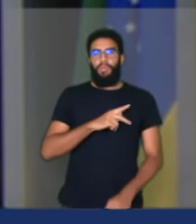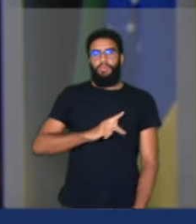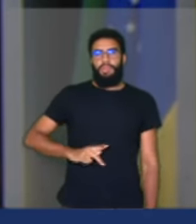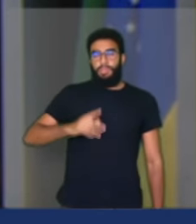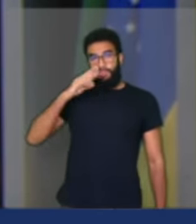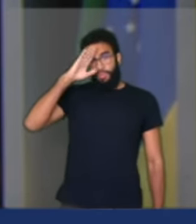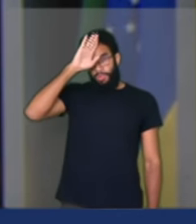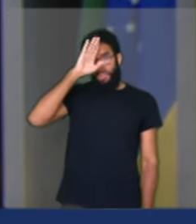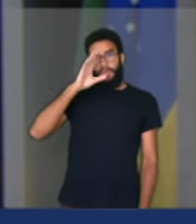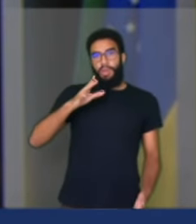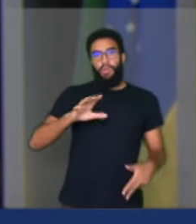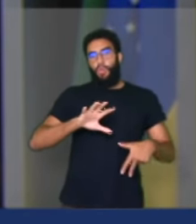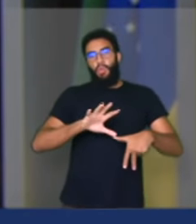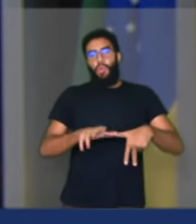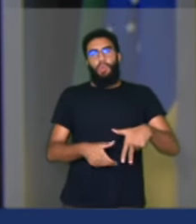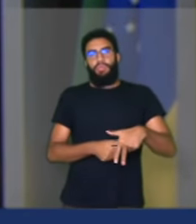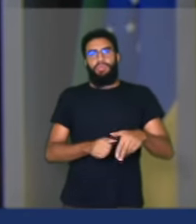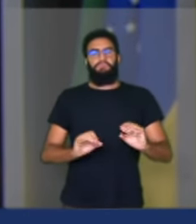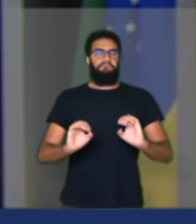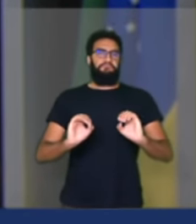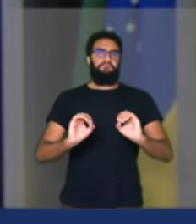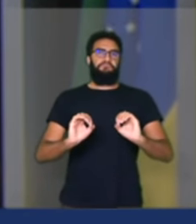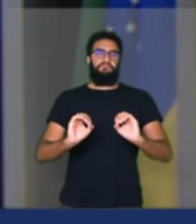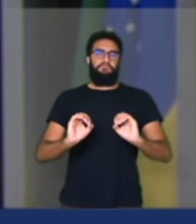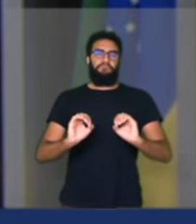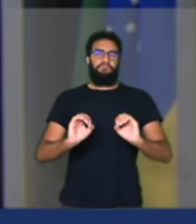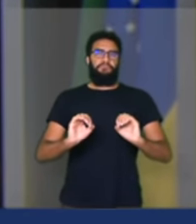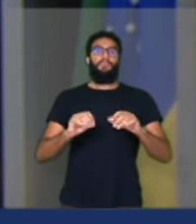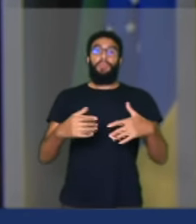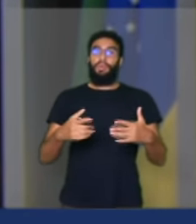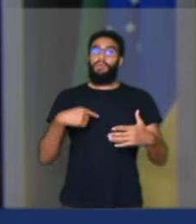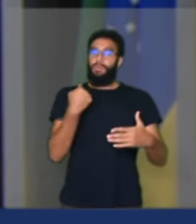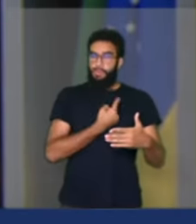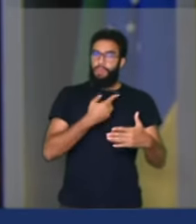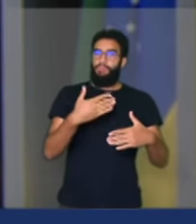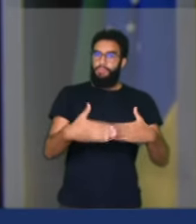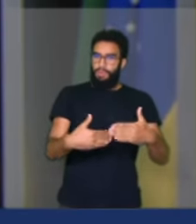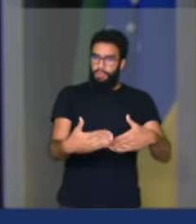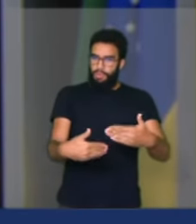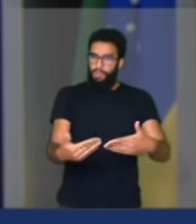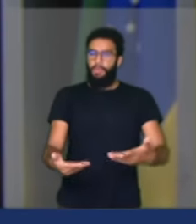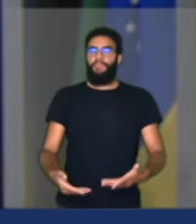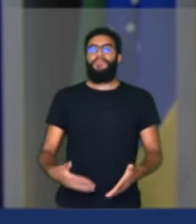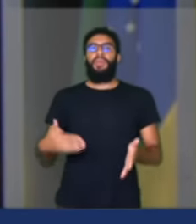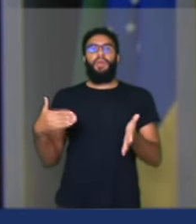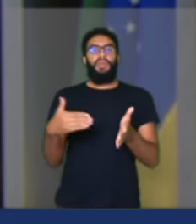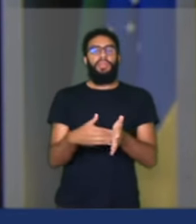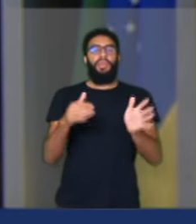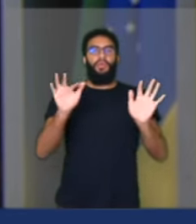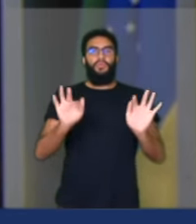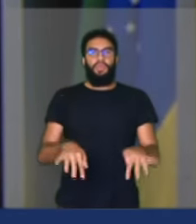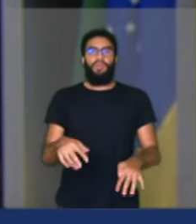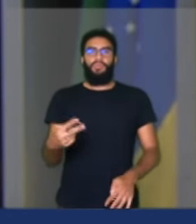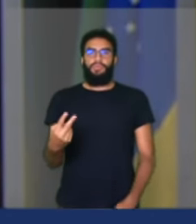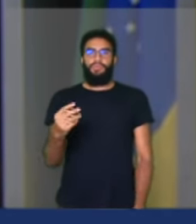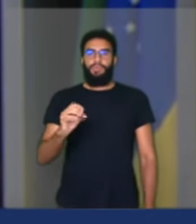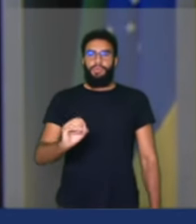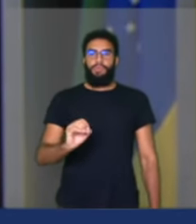nenhum caso de corrupção. E assim nós vamos permanecer até 2026.